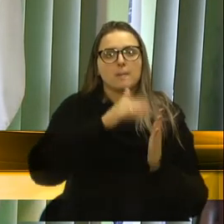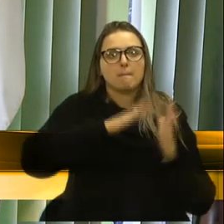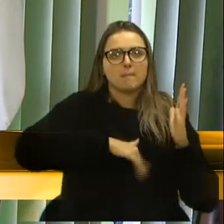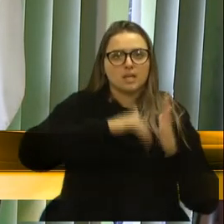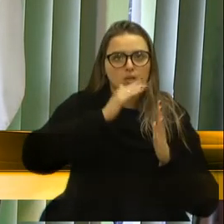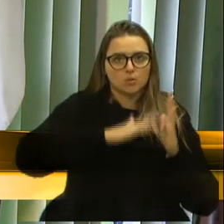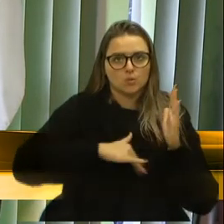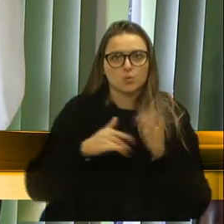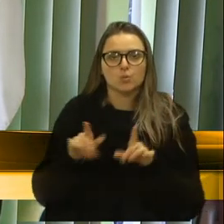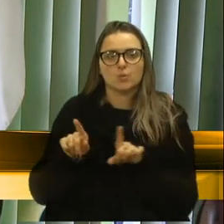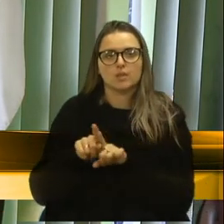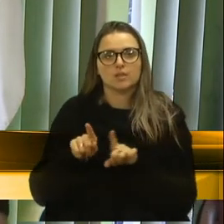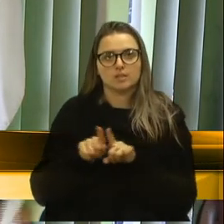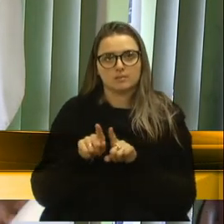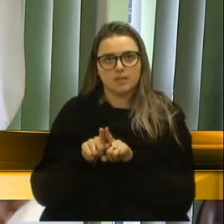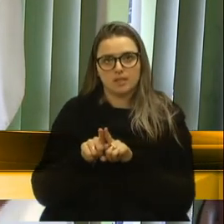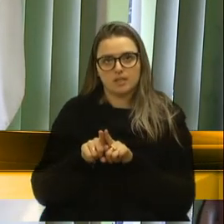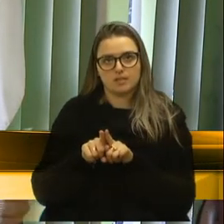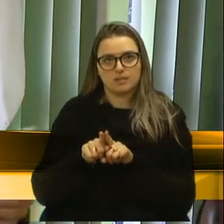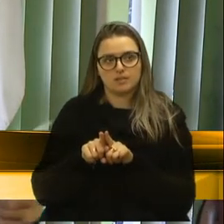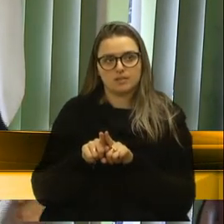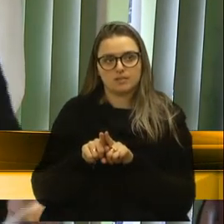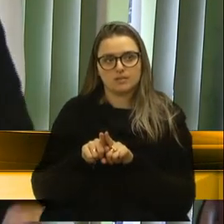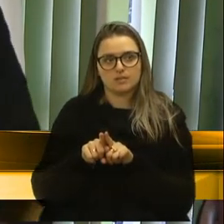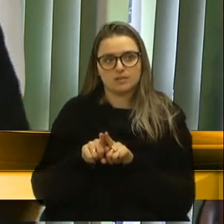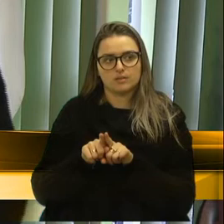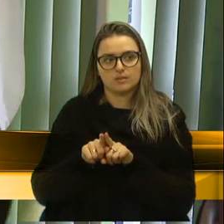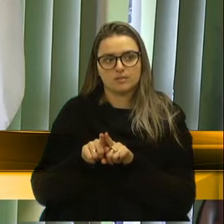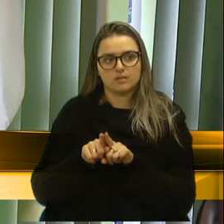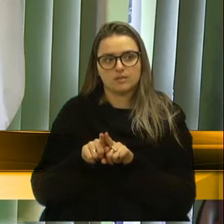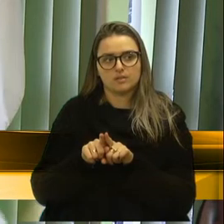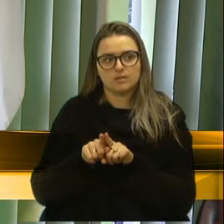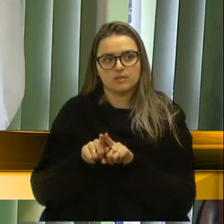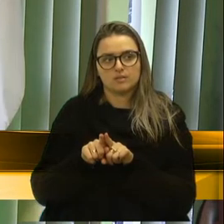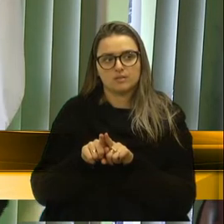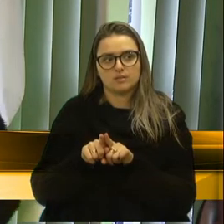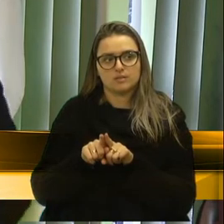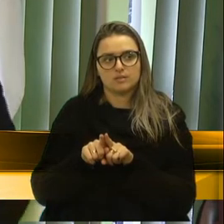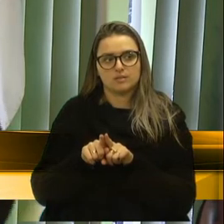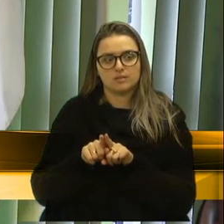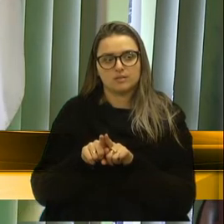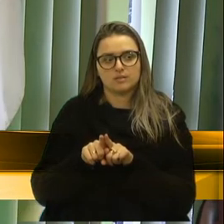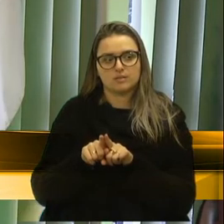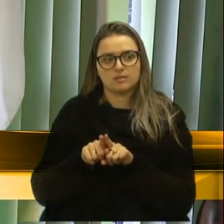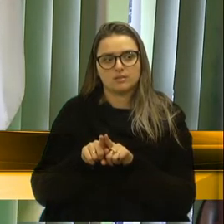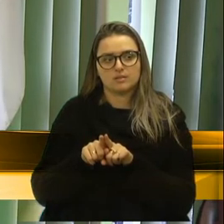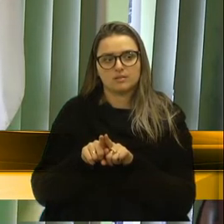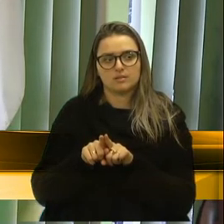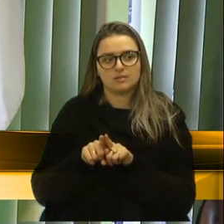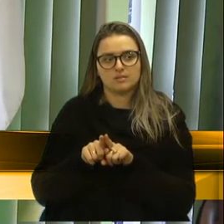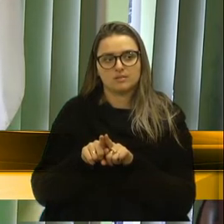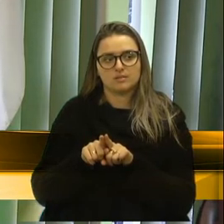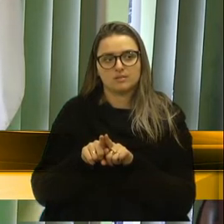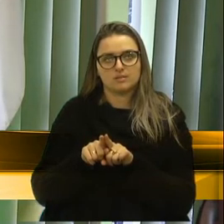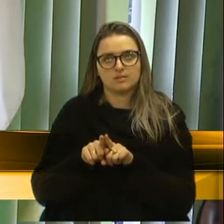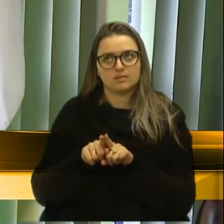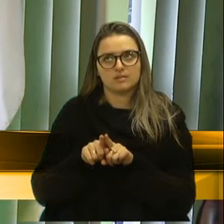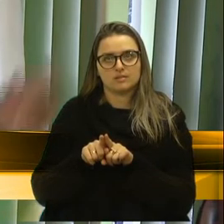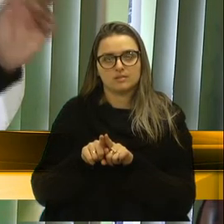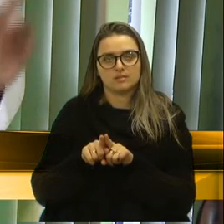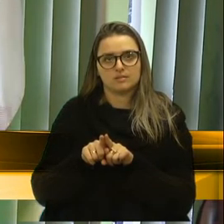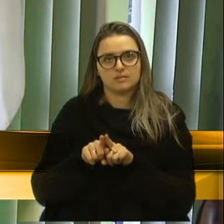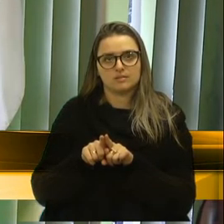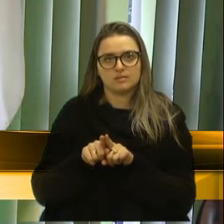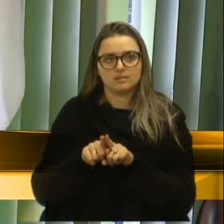aí do, pintura aí também das goleiras, também pintou,